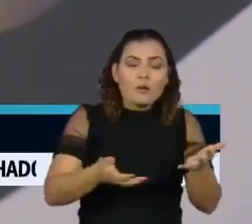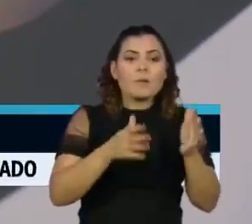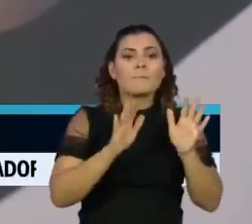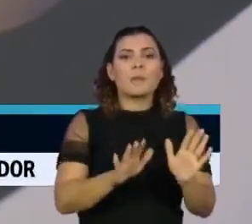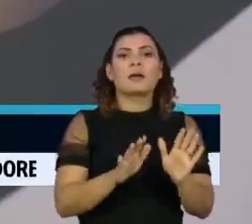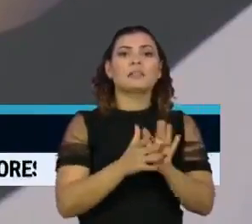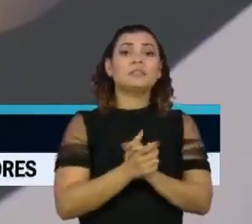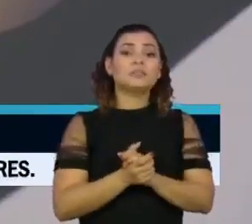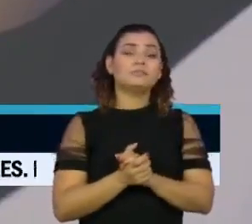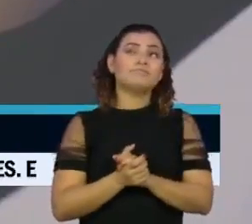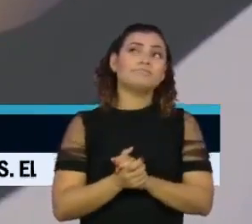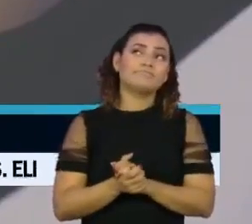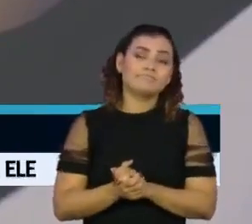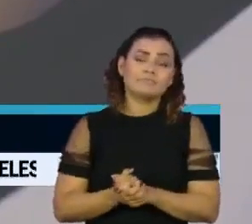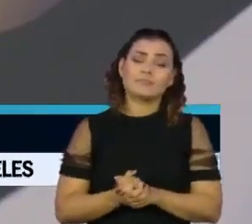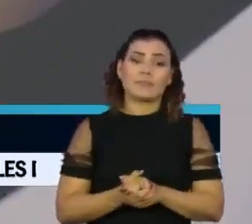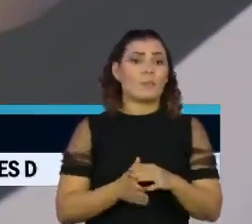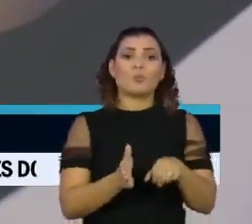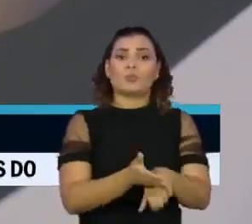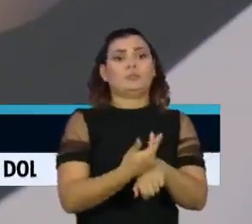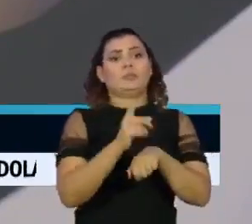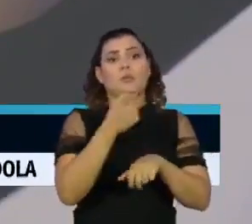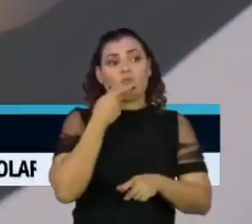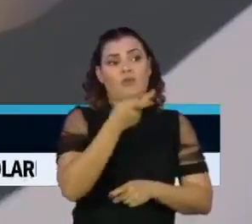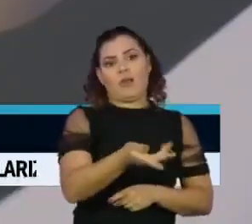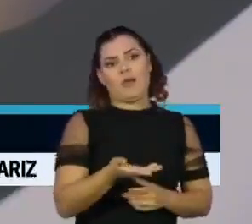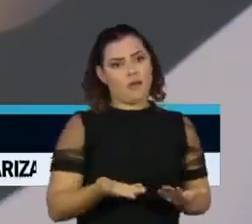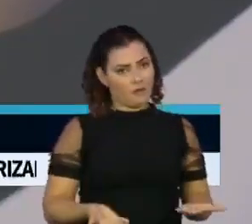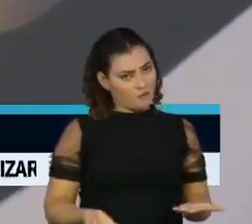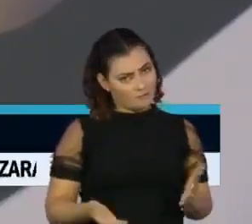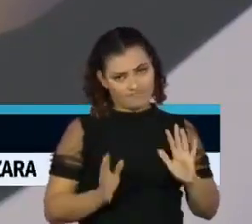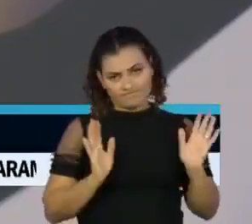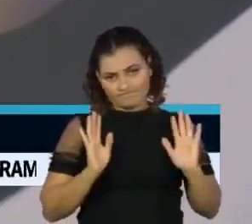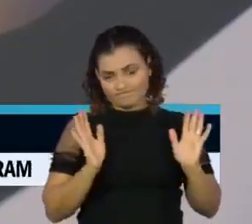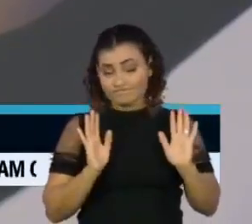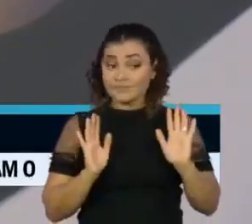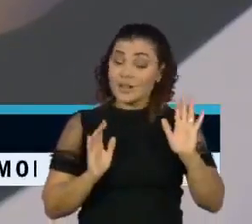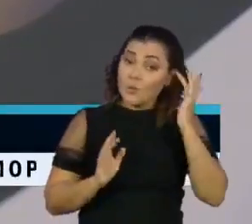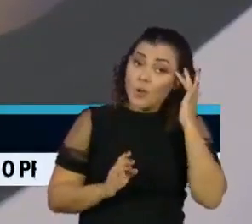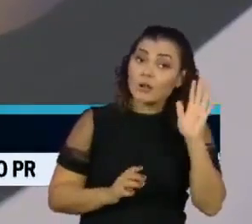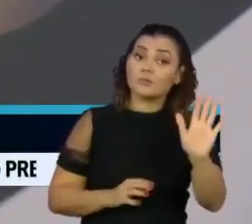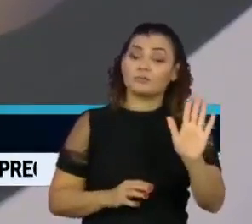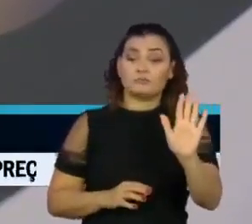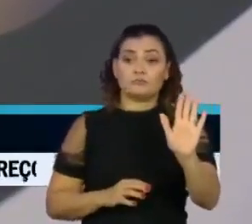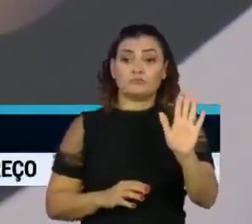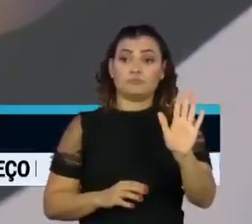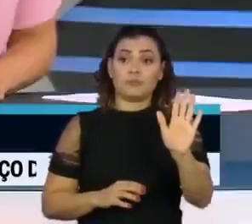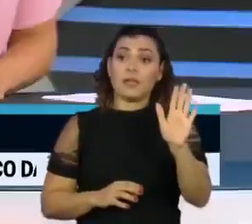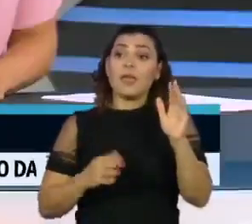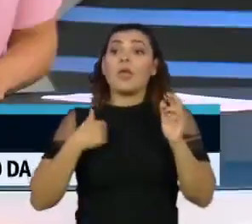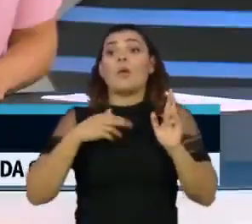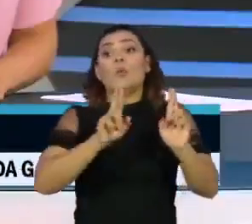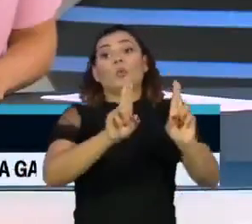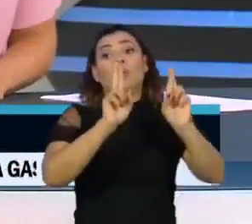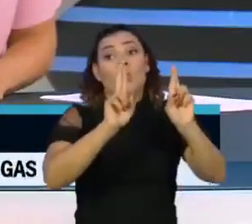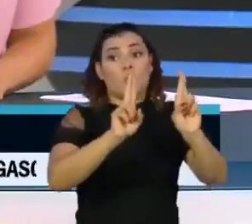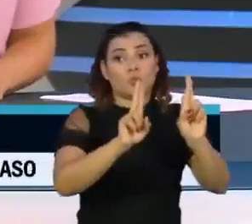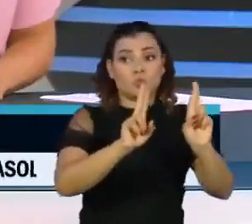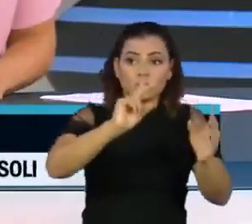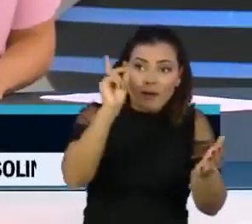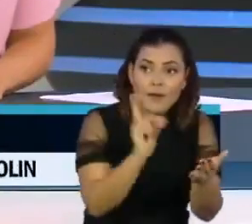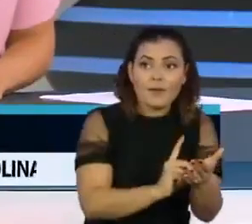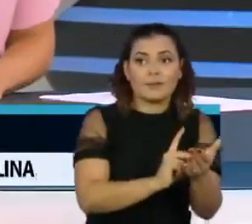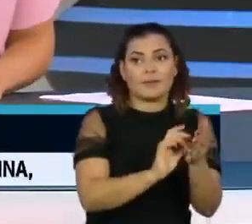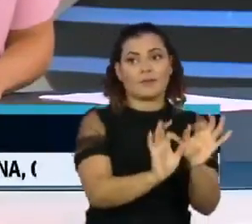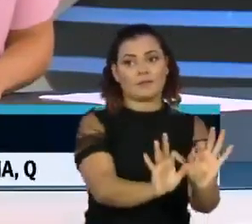queda, mas ainda é muito cedo para falar. Então, eu acho que a gente ainda... Eu torço para que isso seja real,